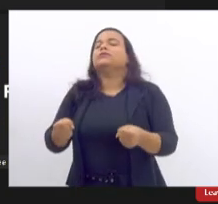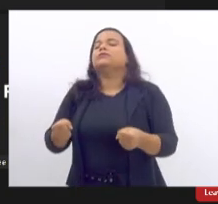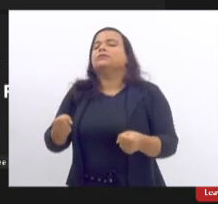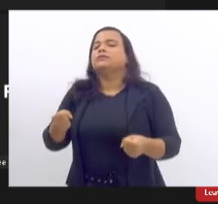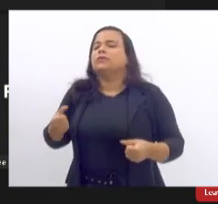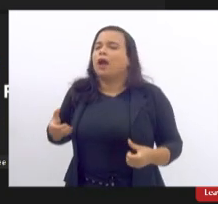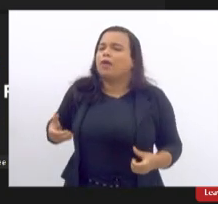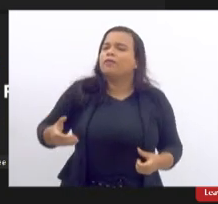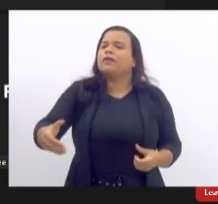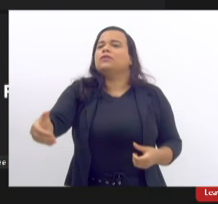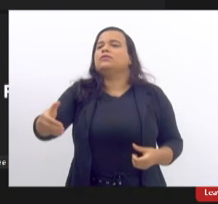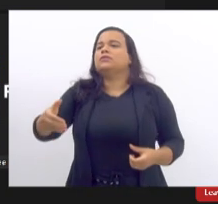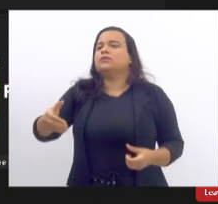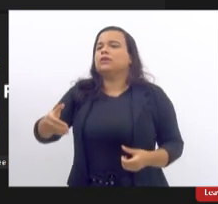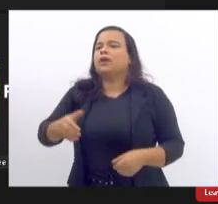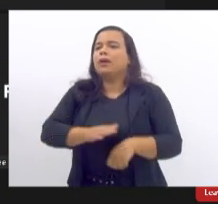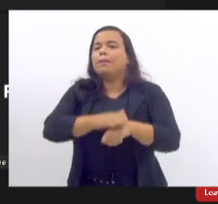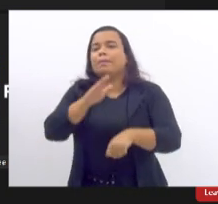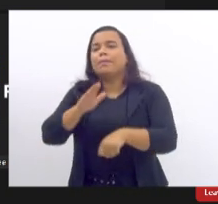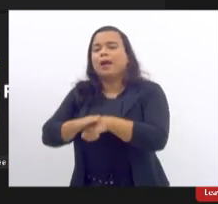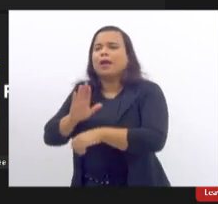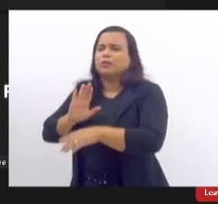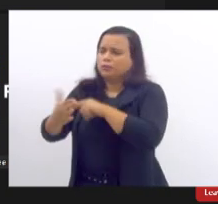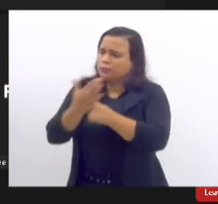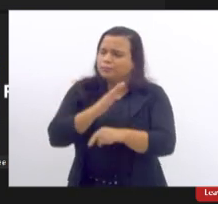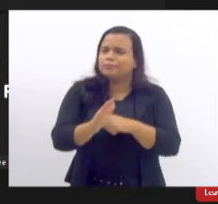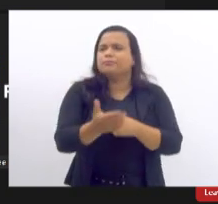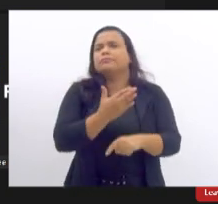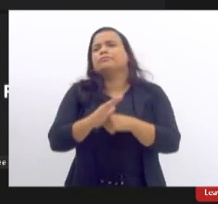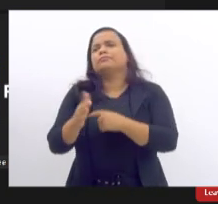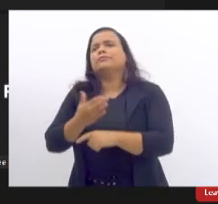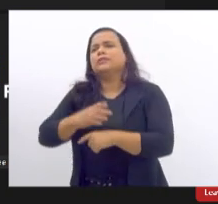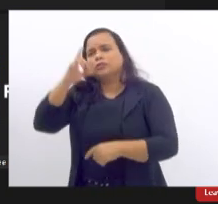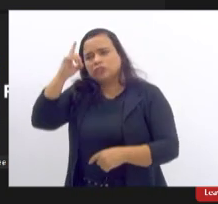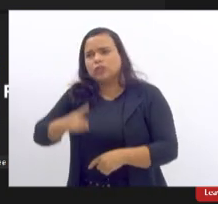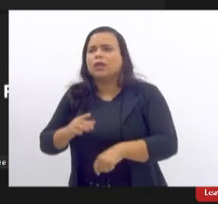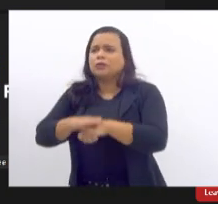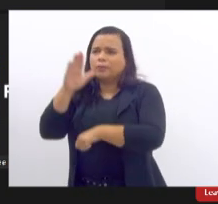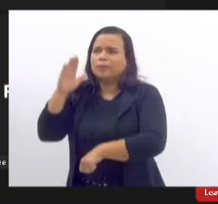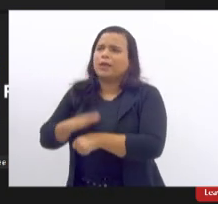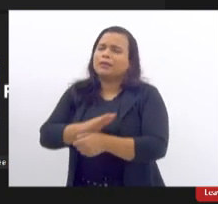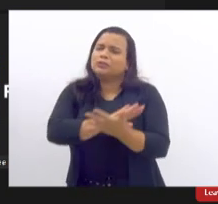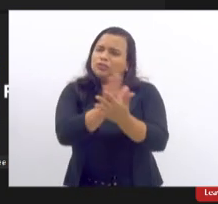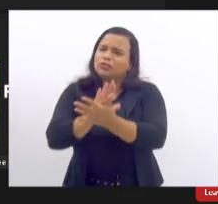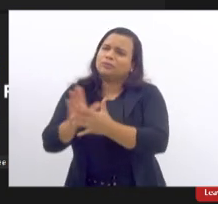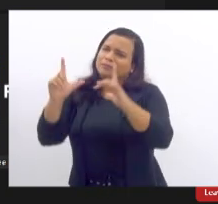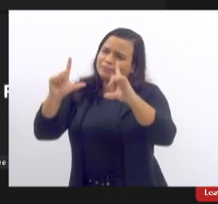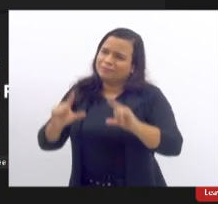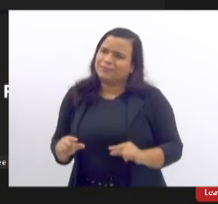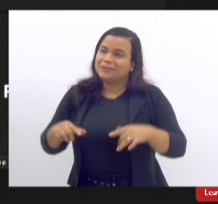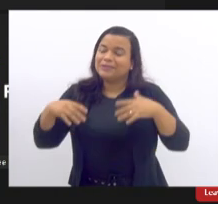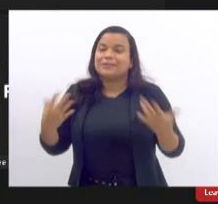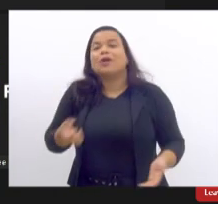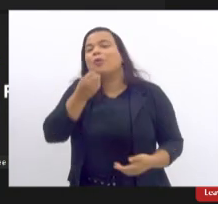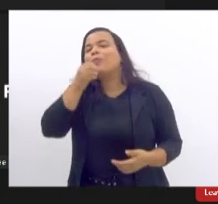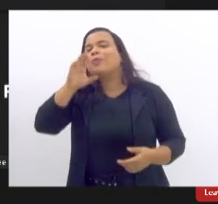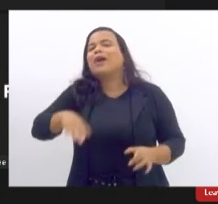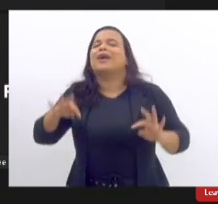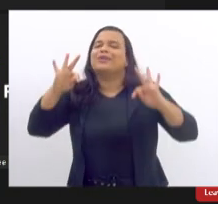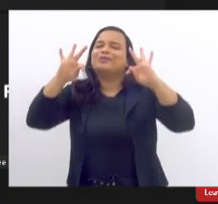livros e menos armas mais direito e menos discriminação então guardar com todas